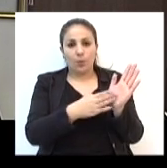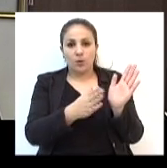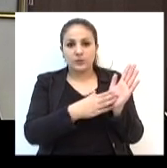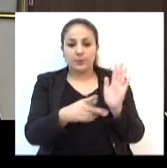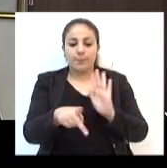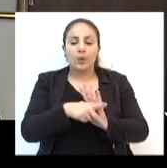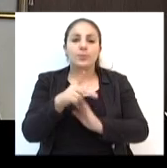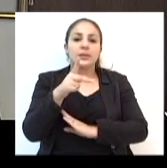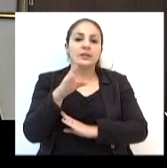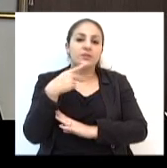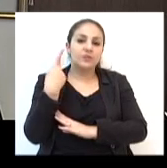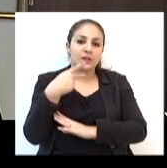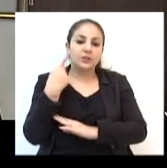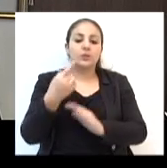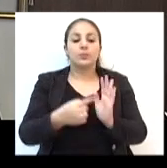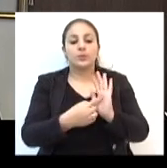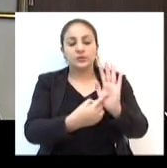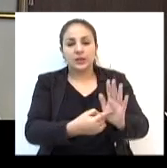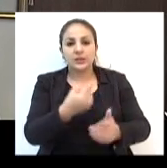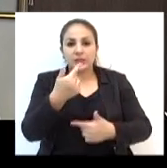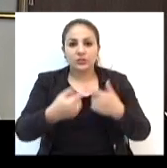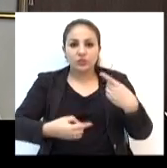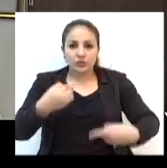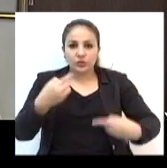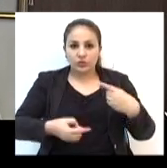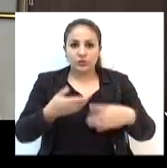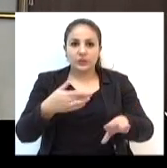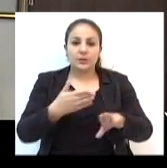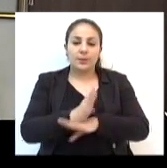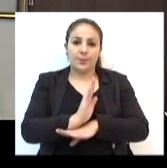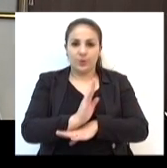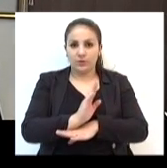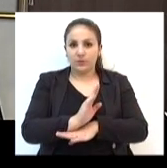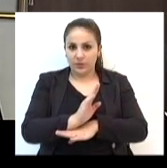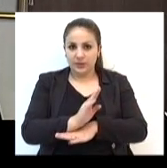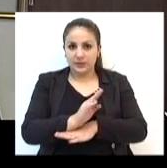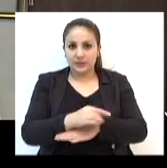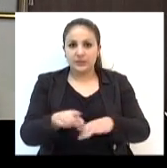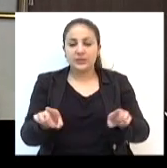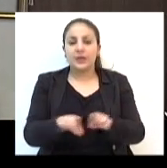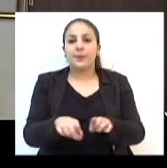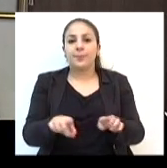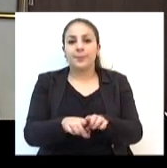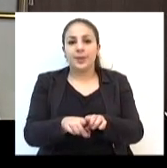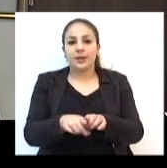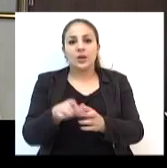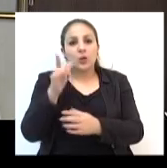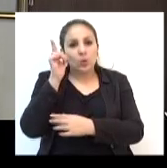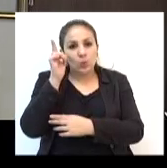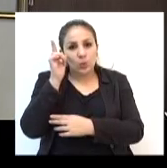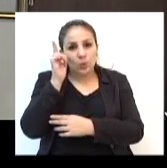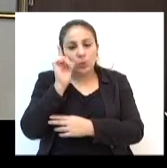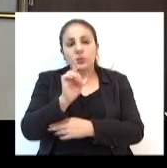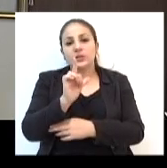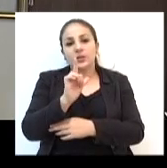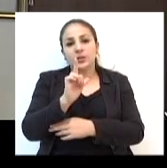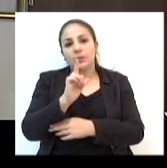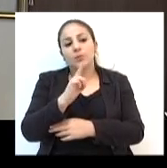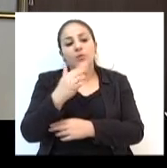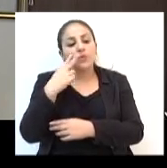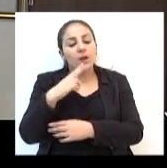que foram apresentadas, discutidas e aprovadas na sua unanimidade, o que dá, sem sombra de dúvida,